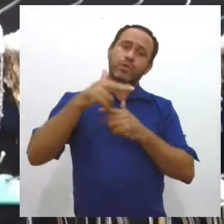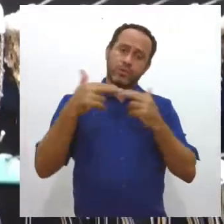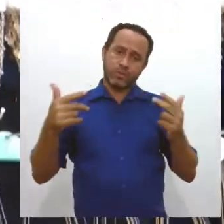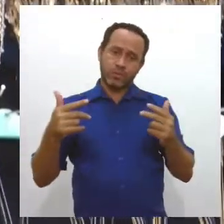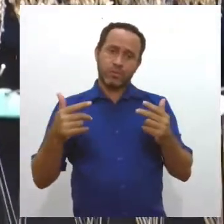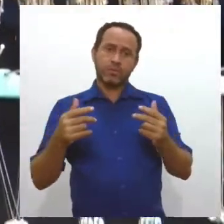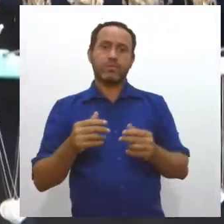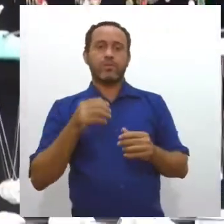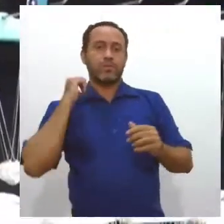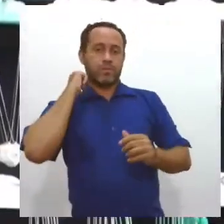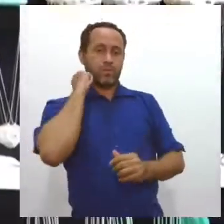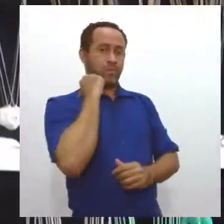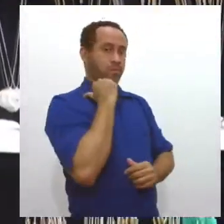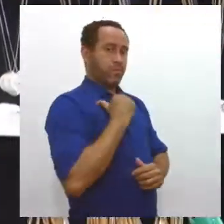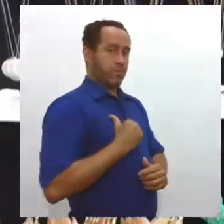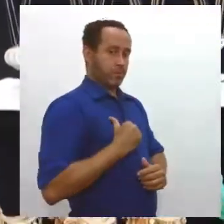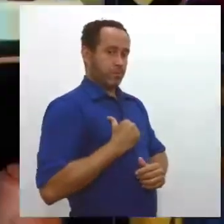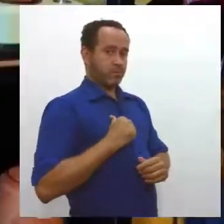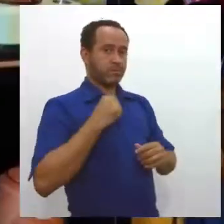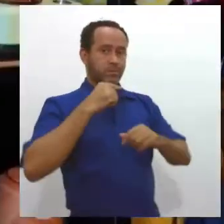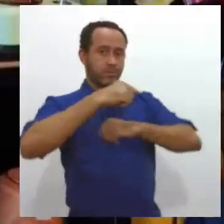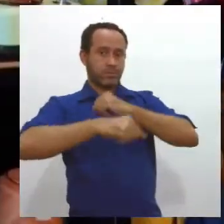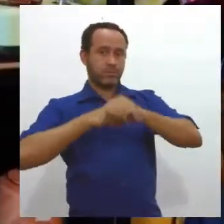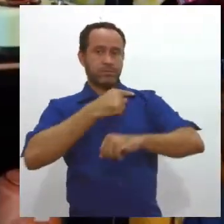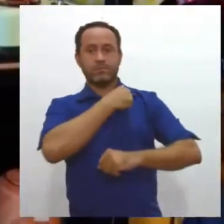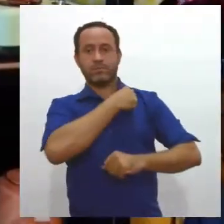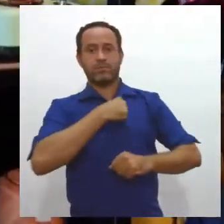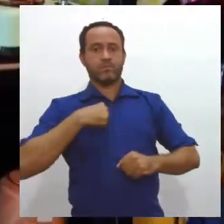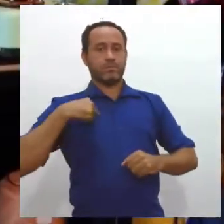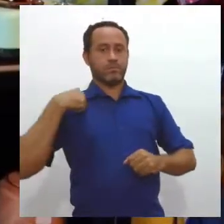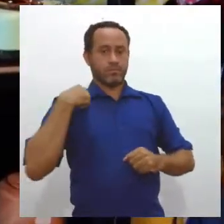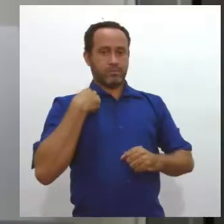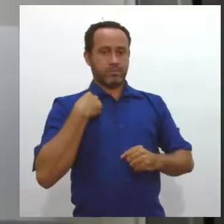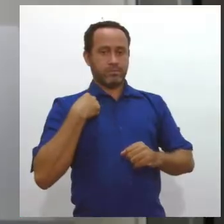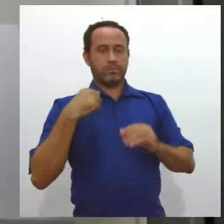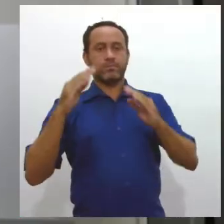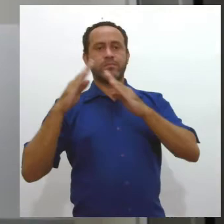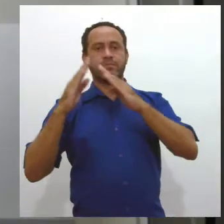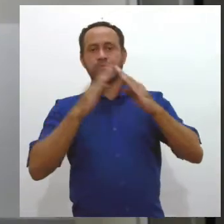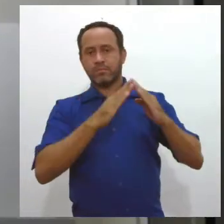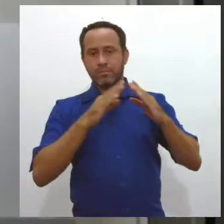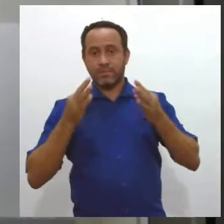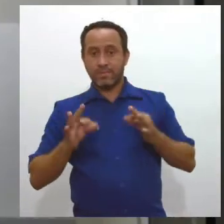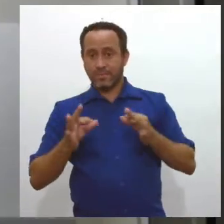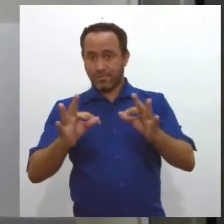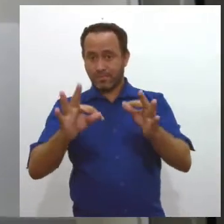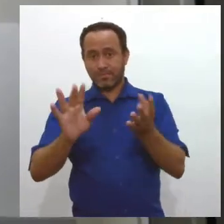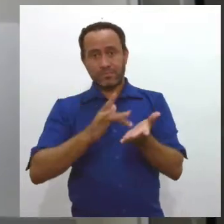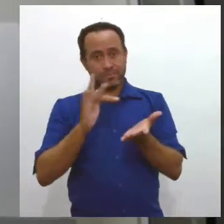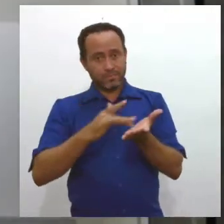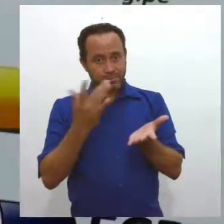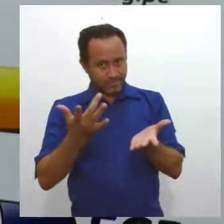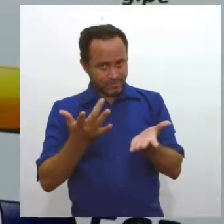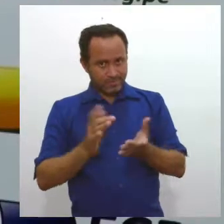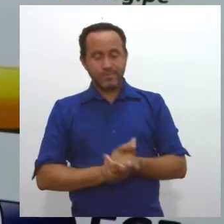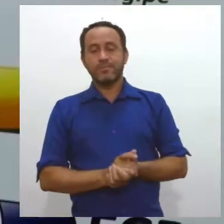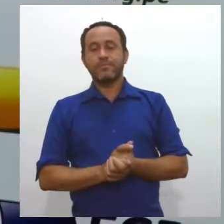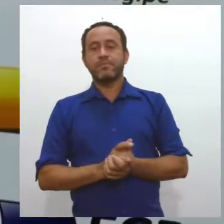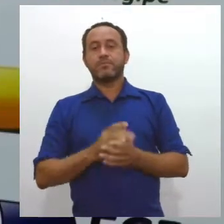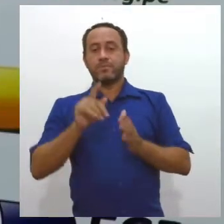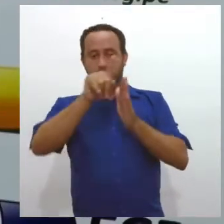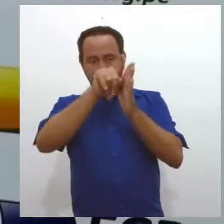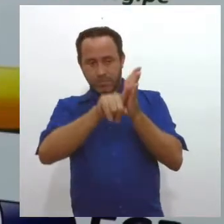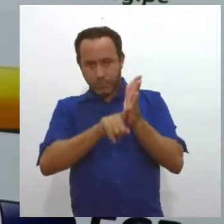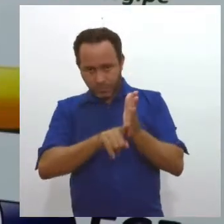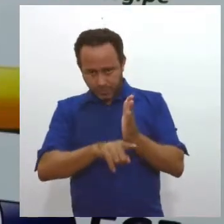como bolsas, bijuterias, artigos de decoração e os eletrônicos. Diante da pesquisa que